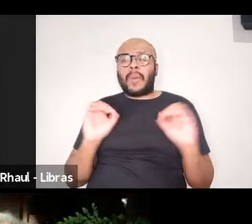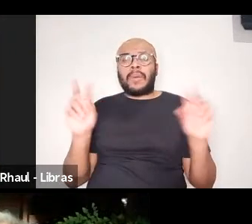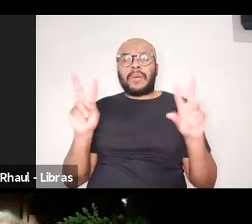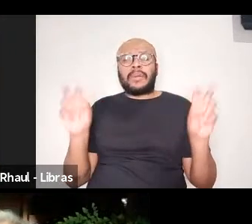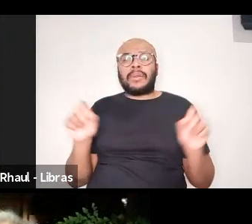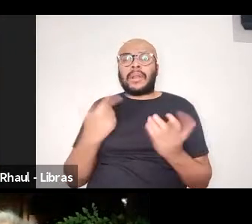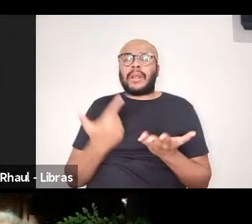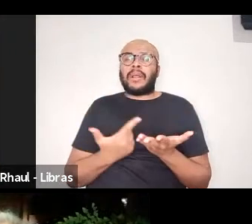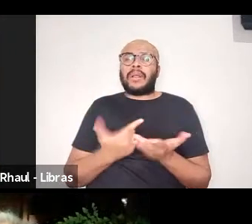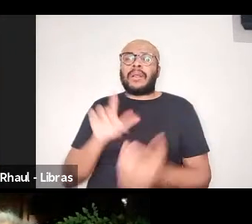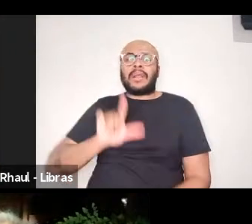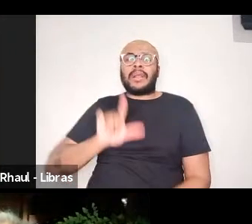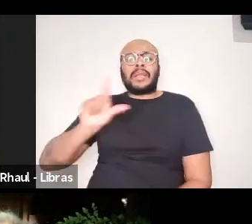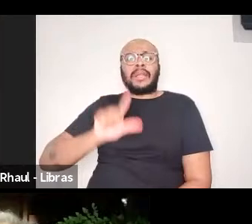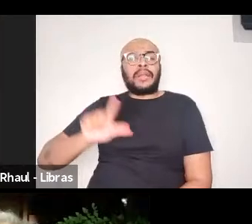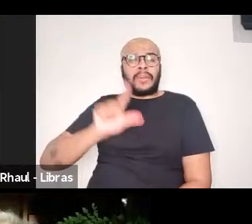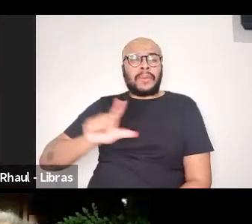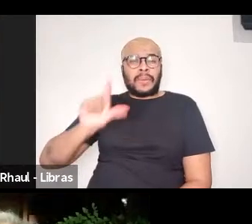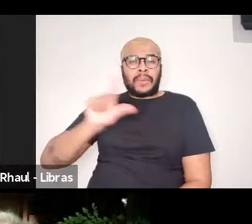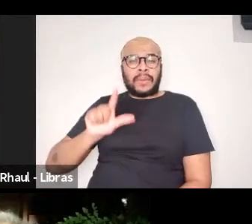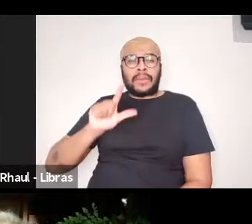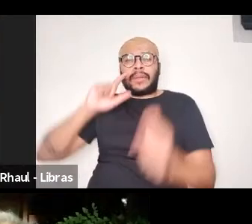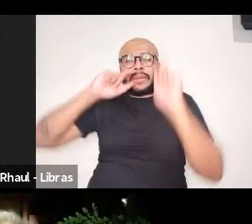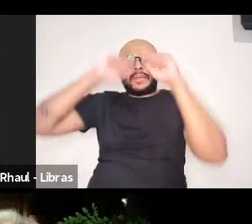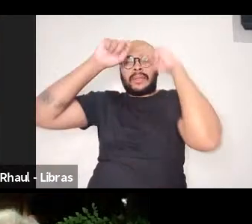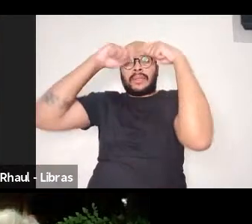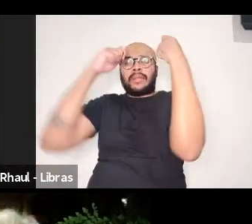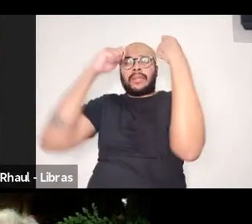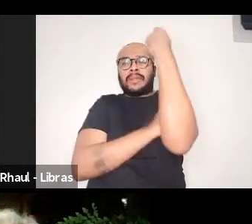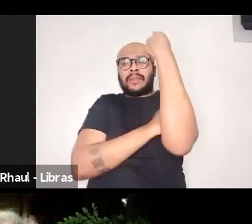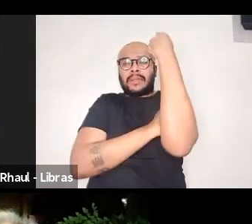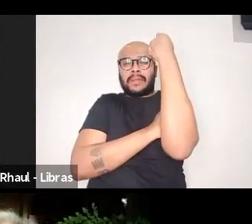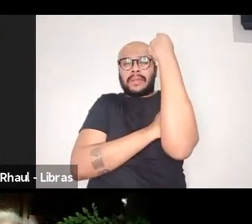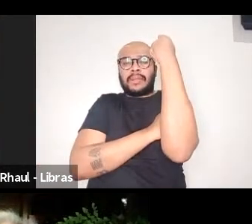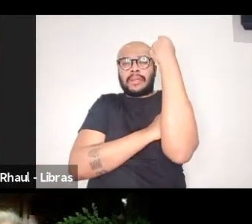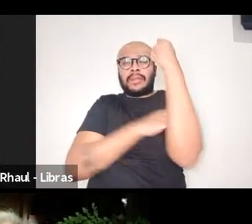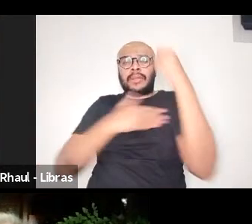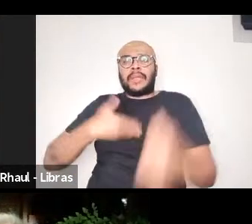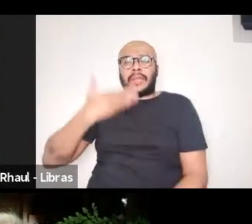literatura das feministas do mundo árabe.